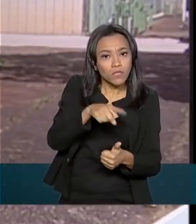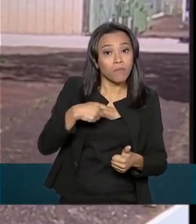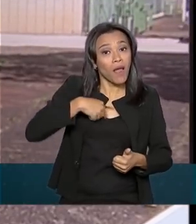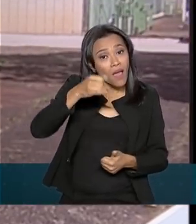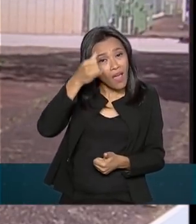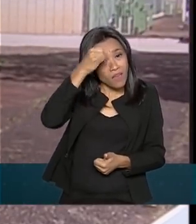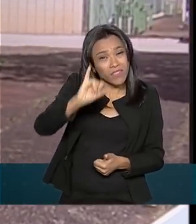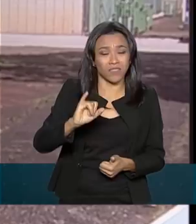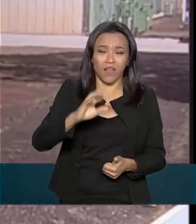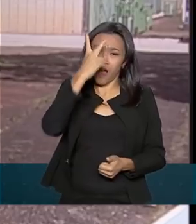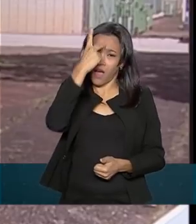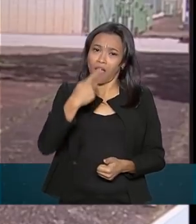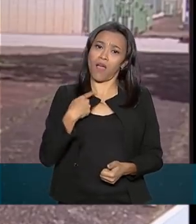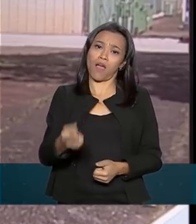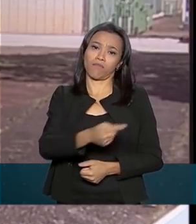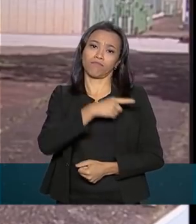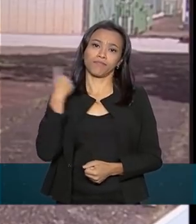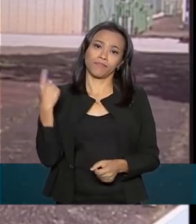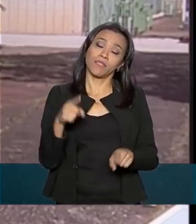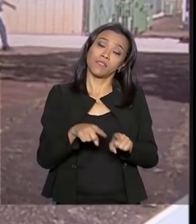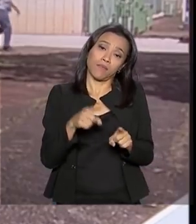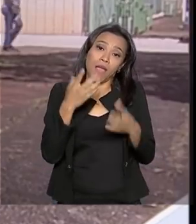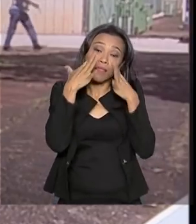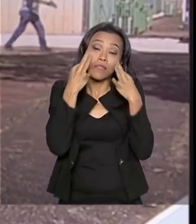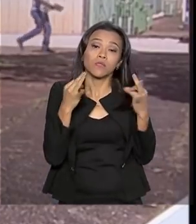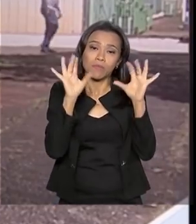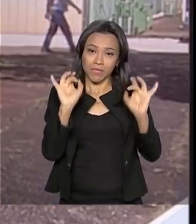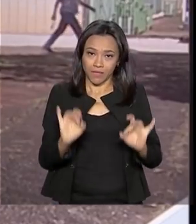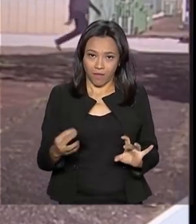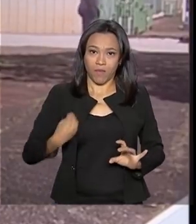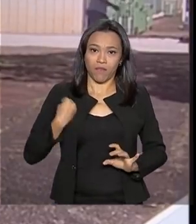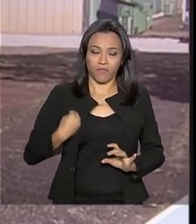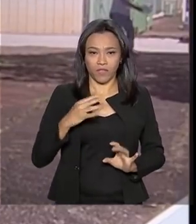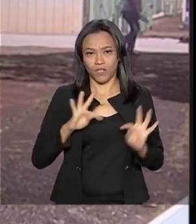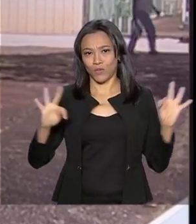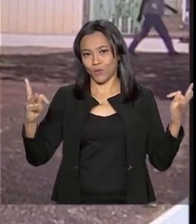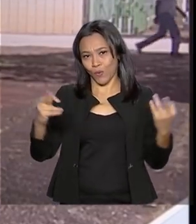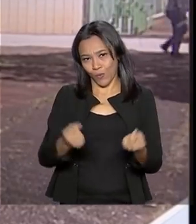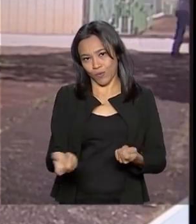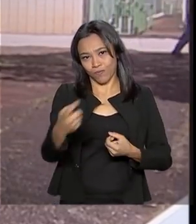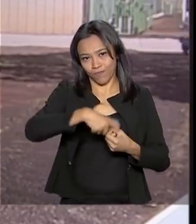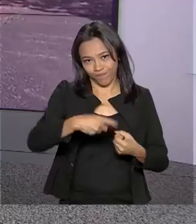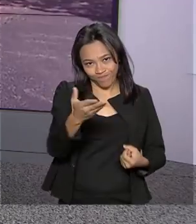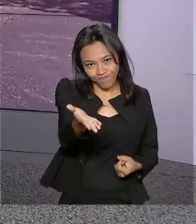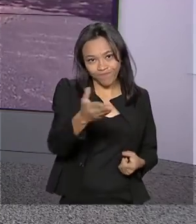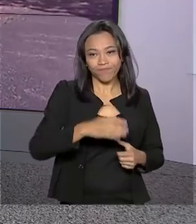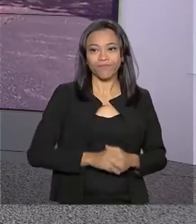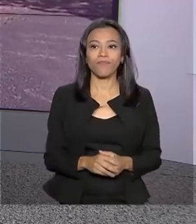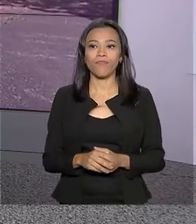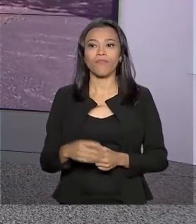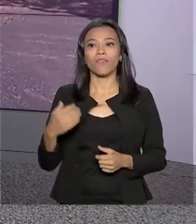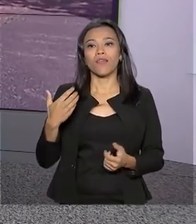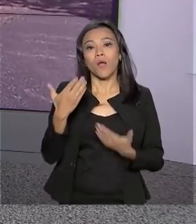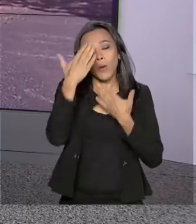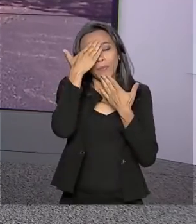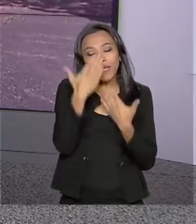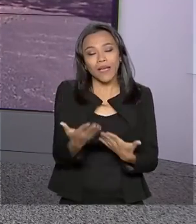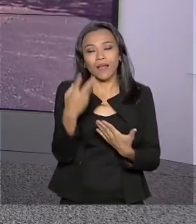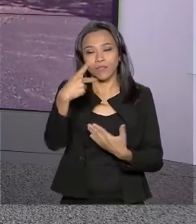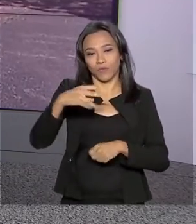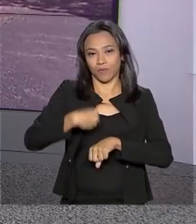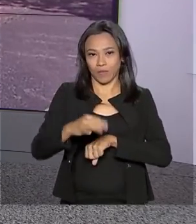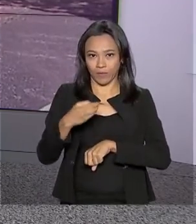suicídio e também dar essa atenção especial à vida de todos que é tão importante. Voltamos com você, Mara. Obrigada, Marcia, pelas suas